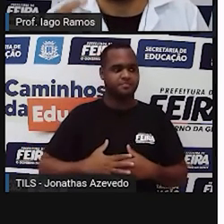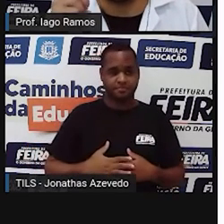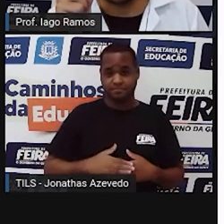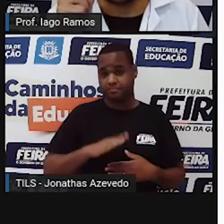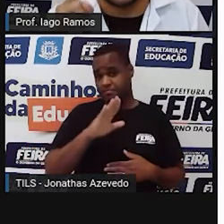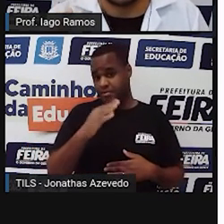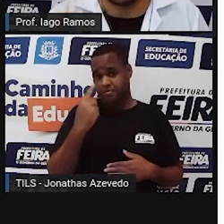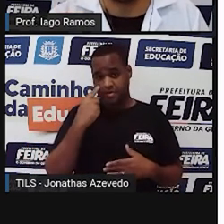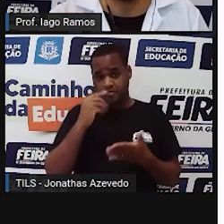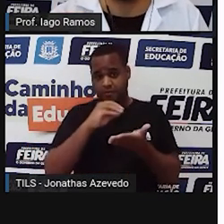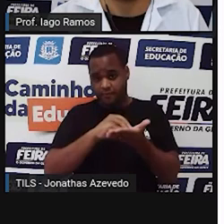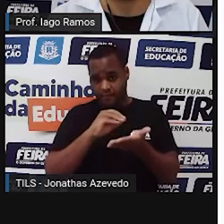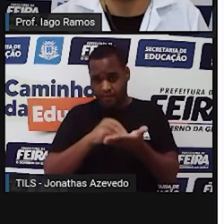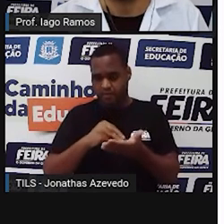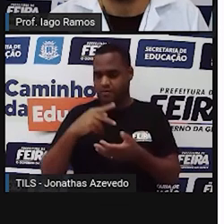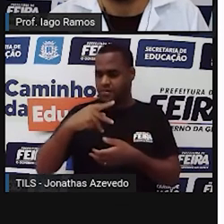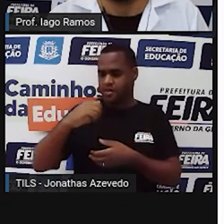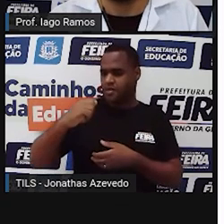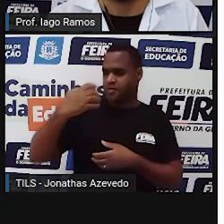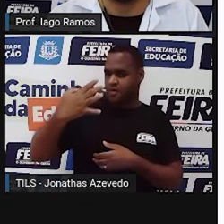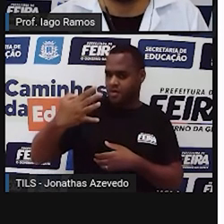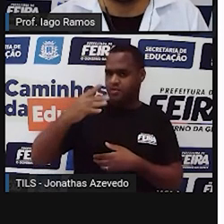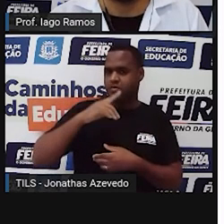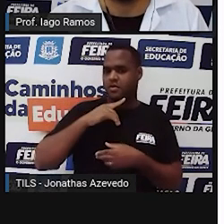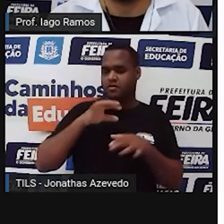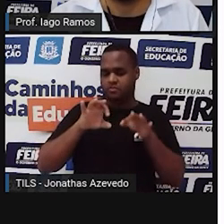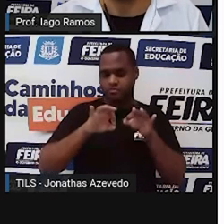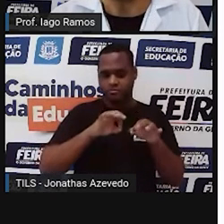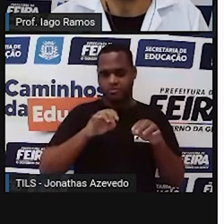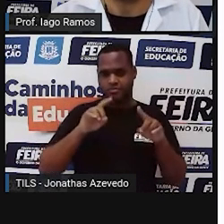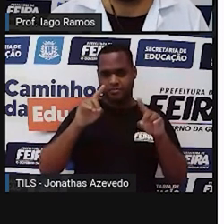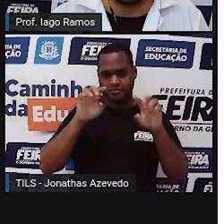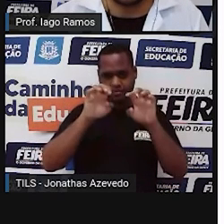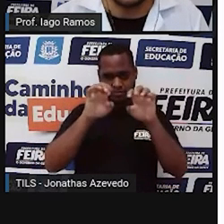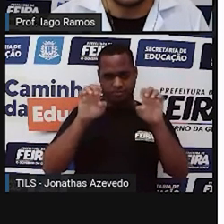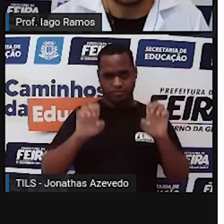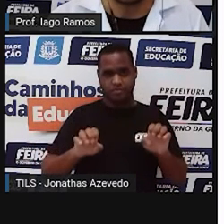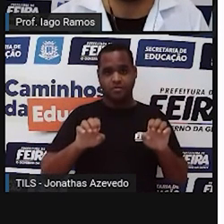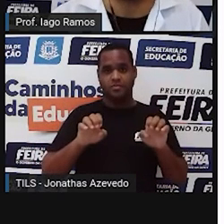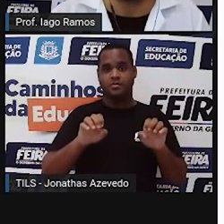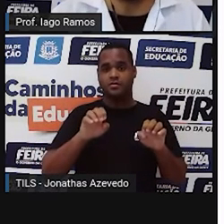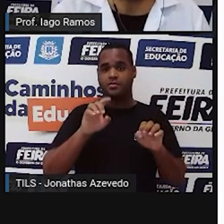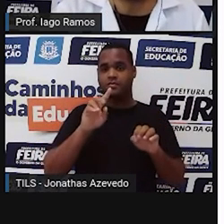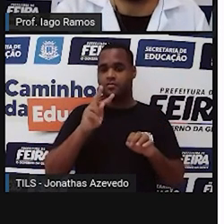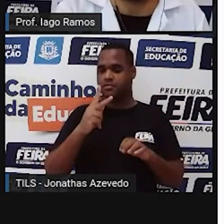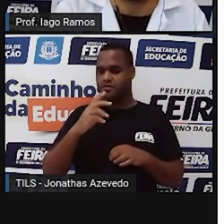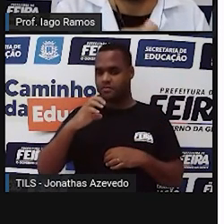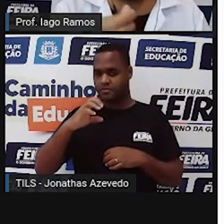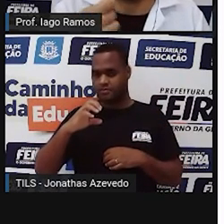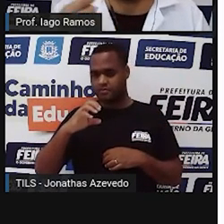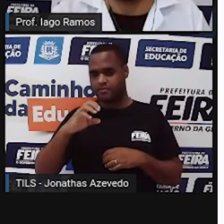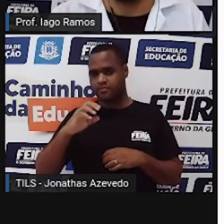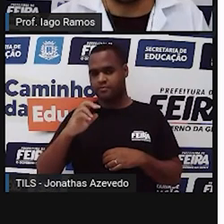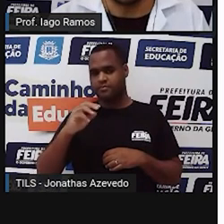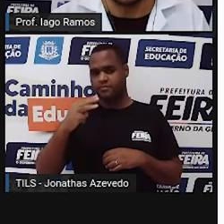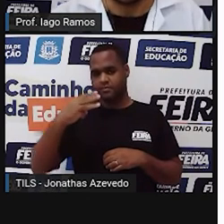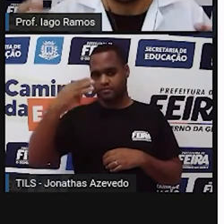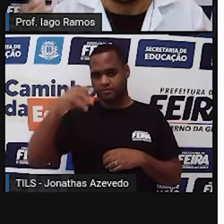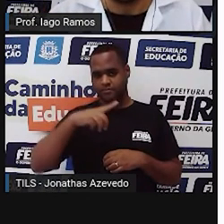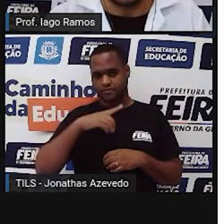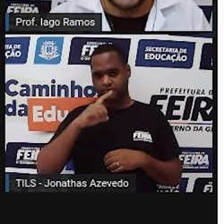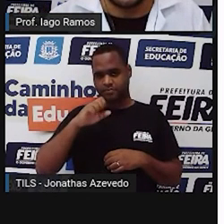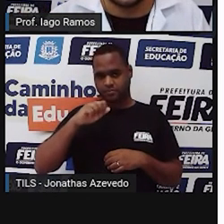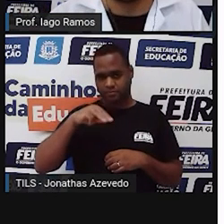ainda falta a Paulo Afonso 4, que está em hectômetro cúbico, indo para decâmetro cúbico,